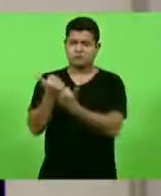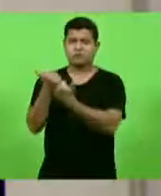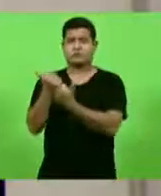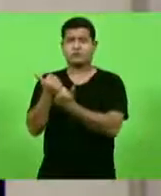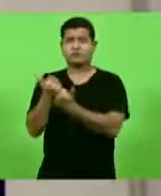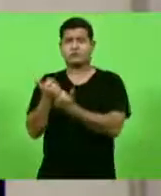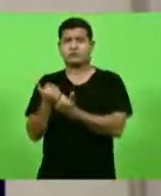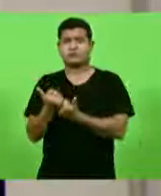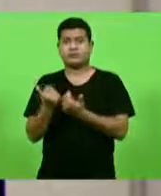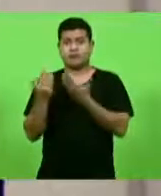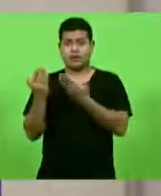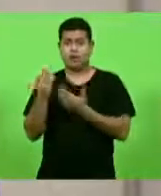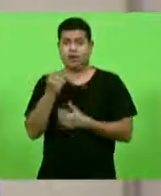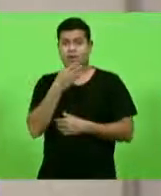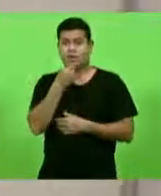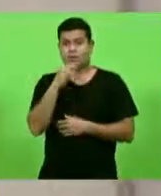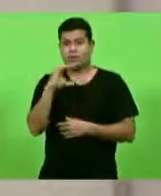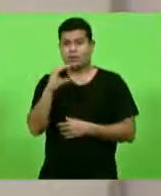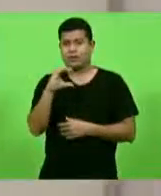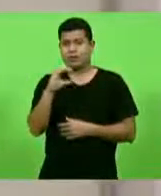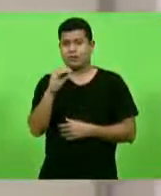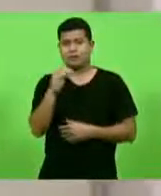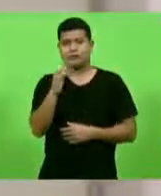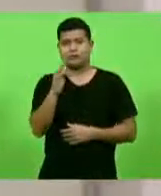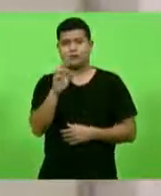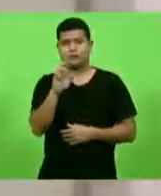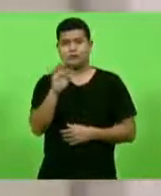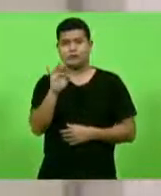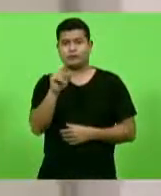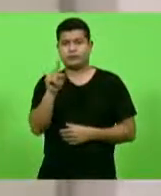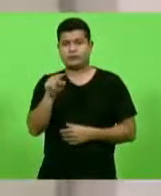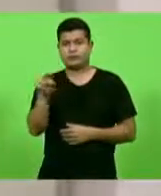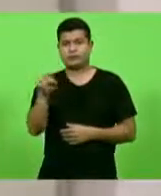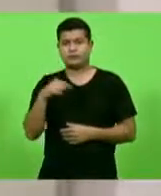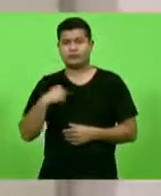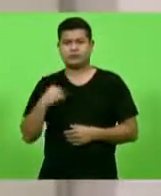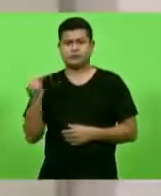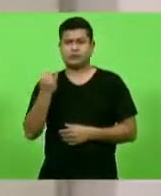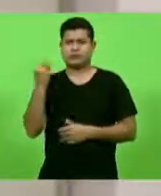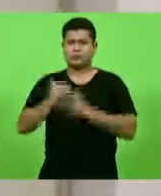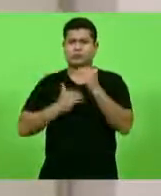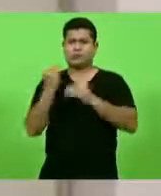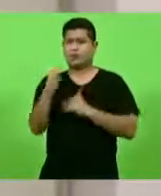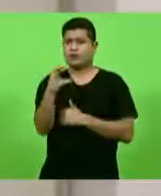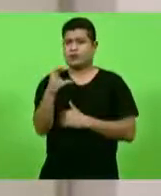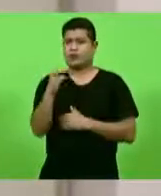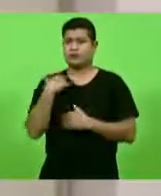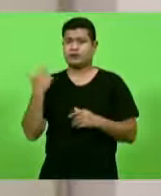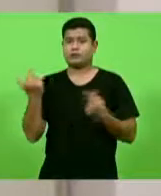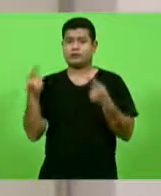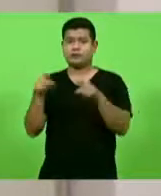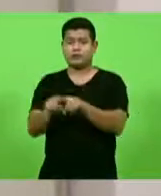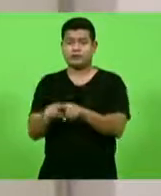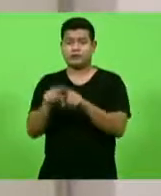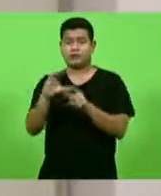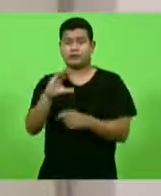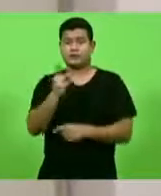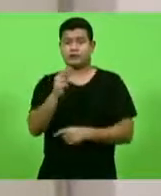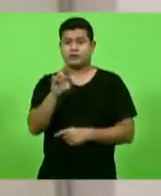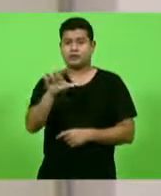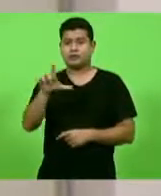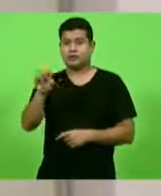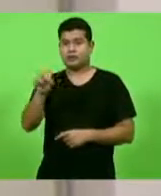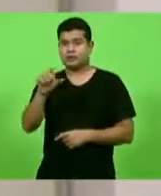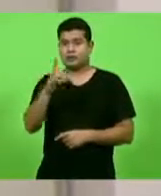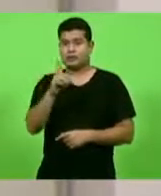cientista Fritz Miller foi muito importante para o desenvolvimento da ciência e parceria com o Charles Darwin. Todos nós